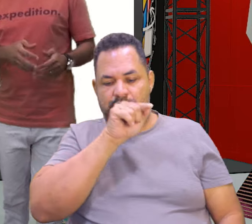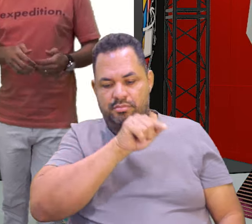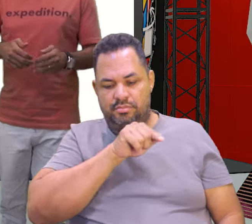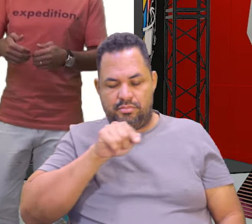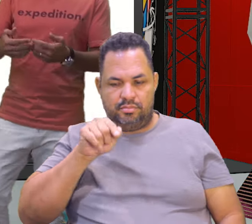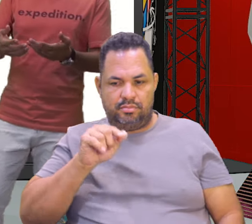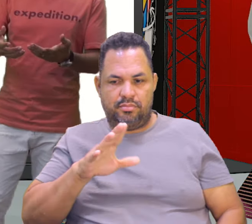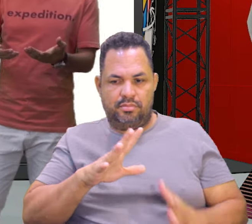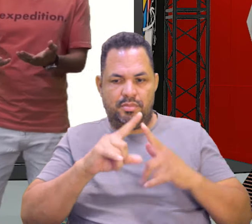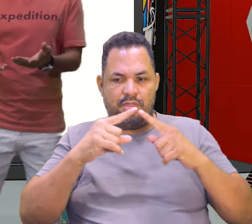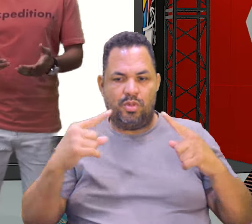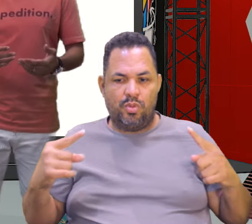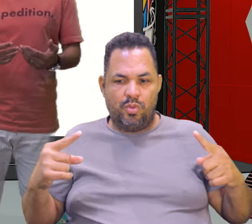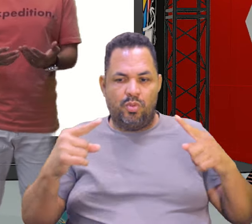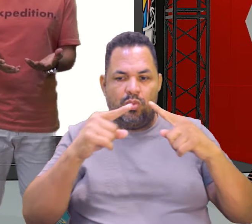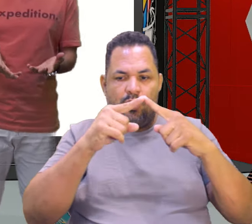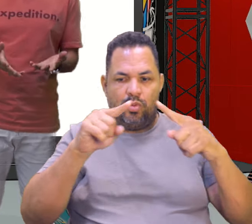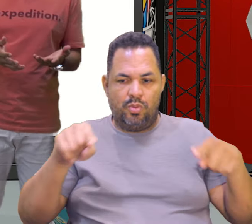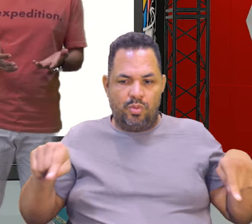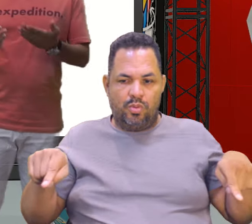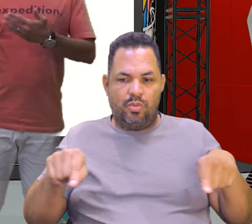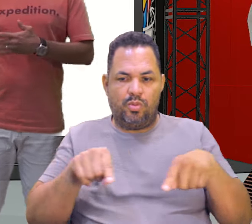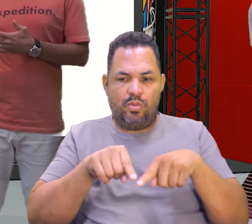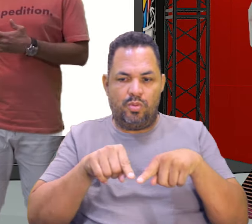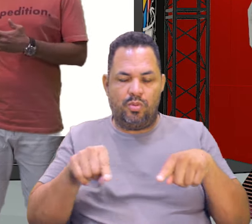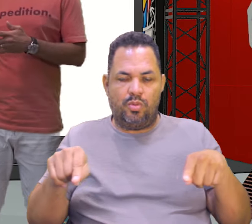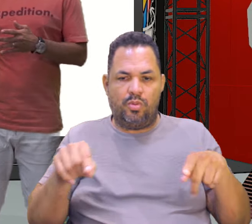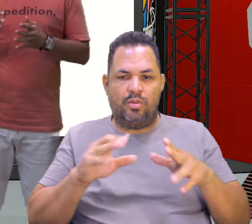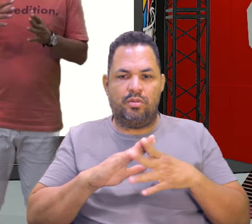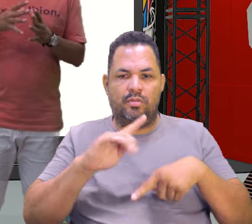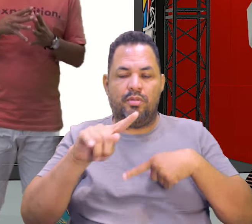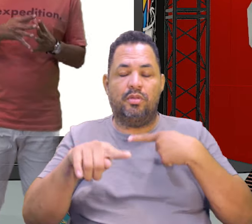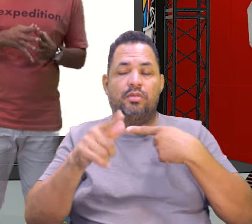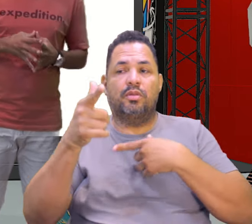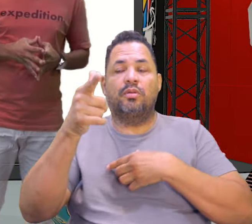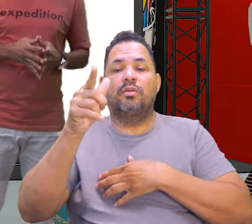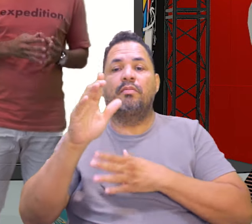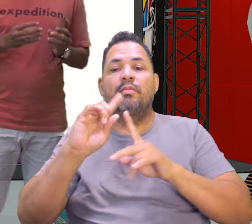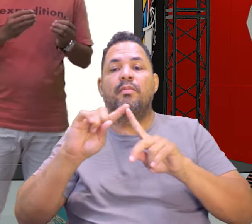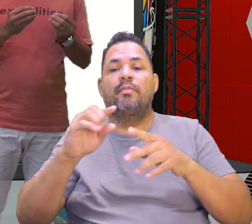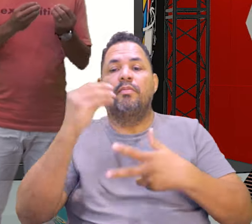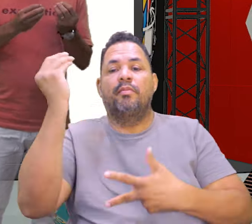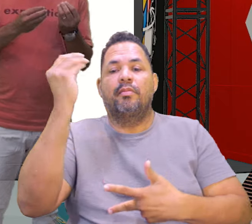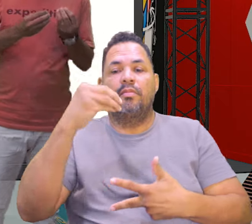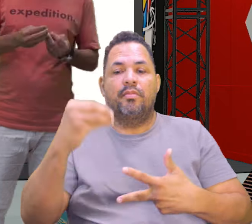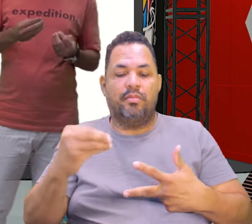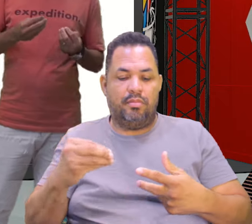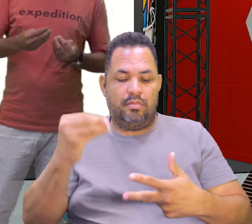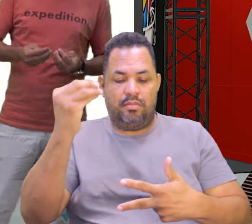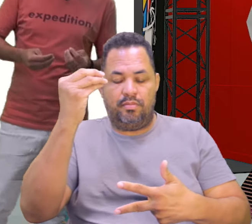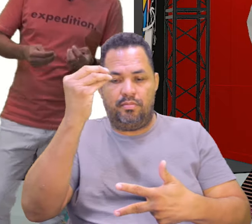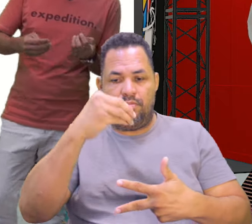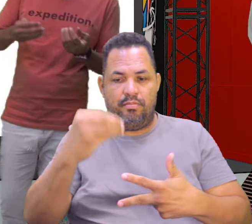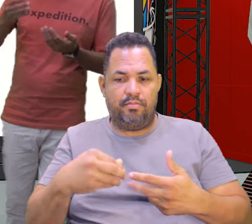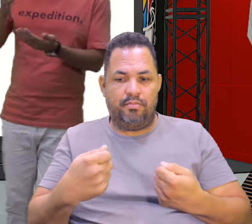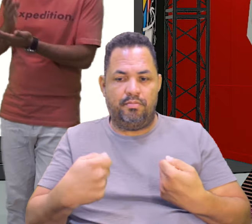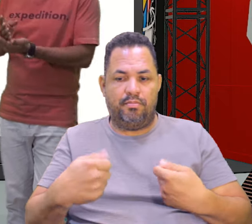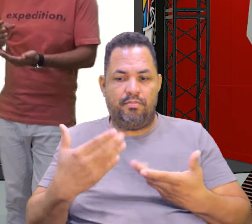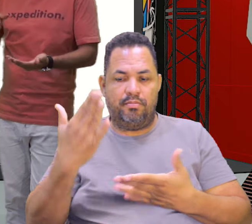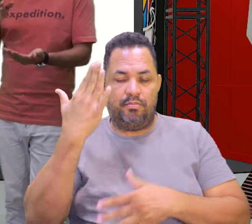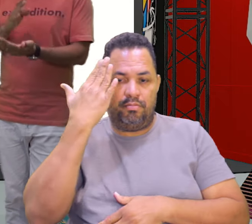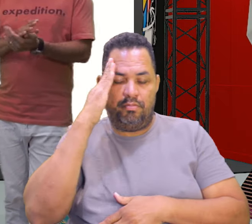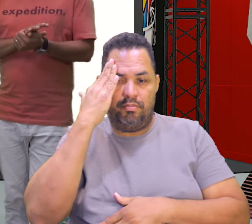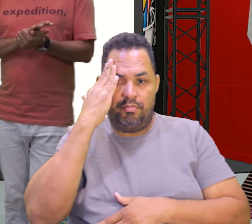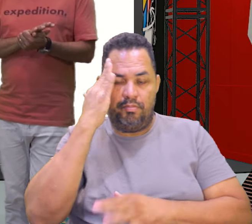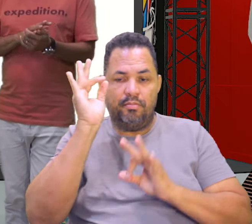nós teremos outros subsídios que vamos auxiliar para resolver. Mas o Enem, e aí nós temos que entender isso, nós estamos